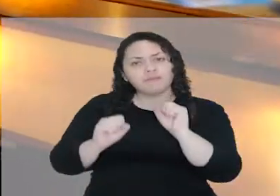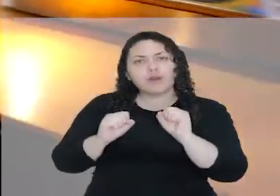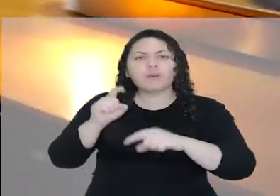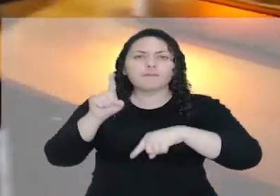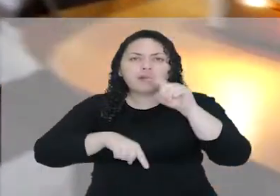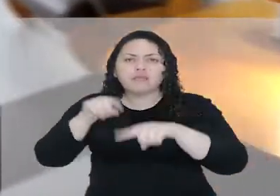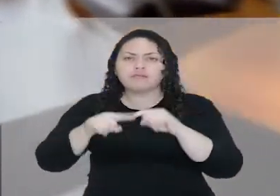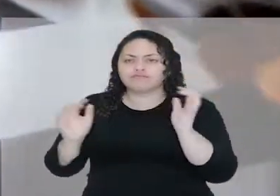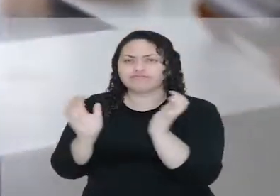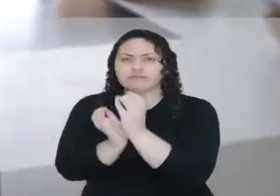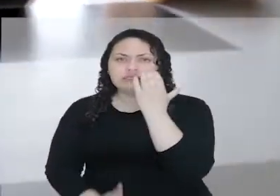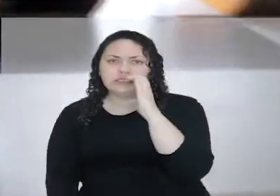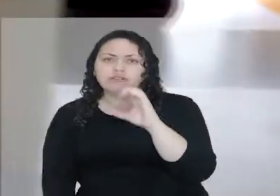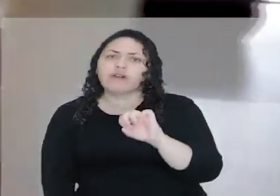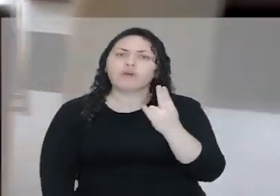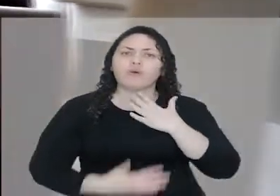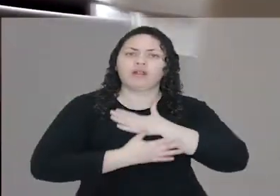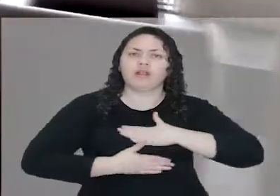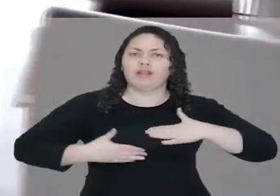científicas quanto as de lazer.